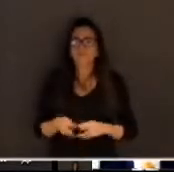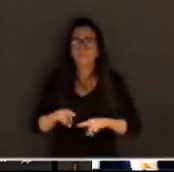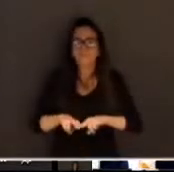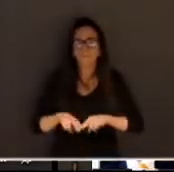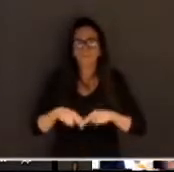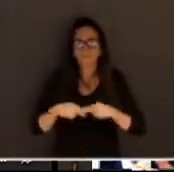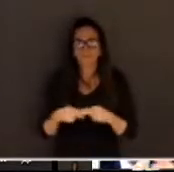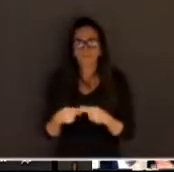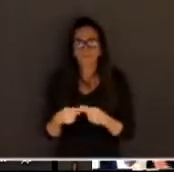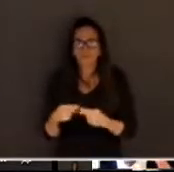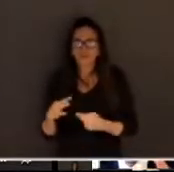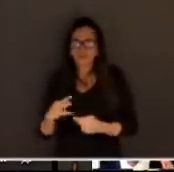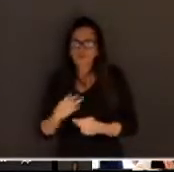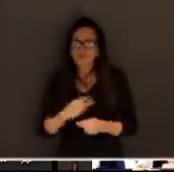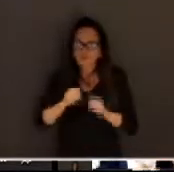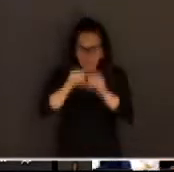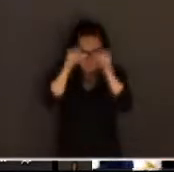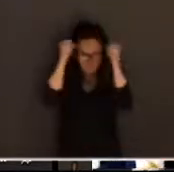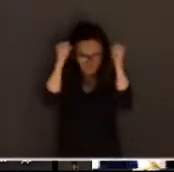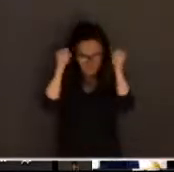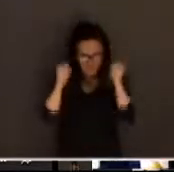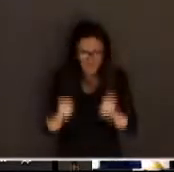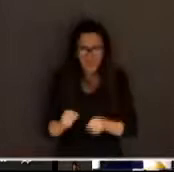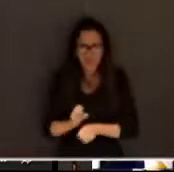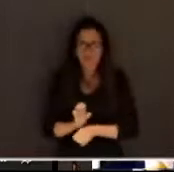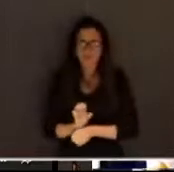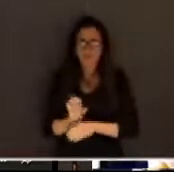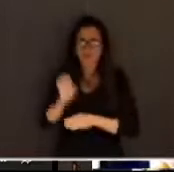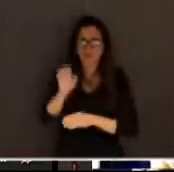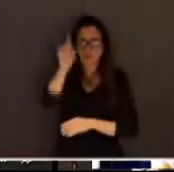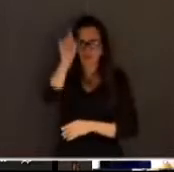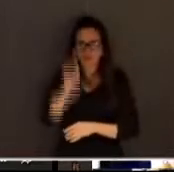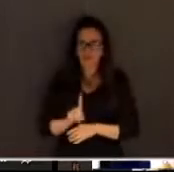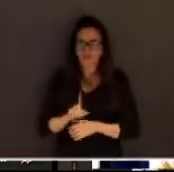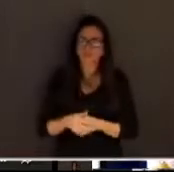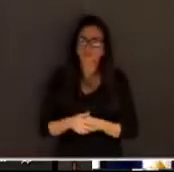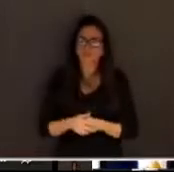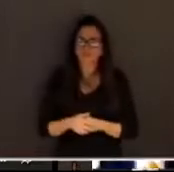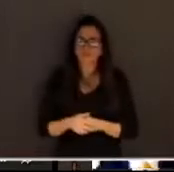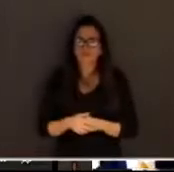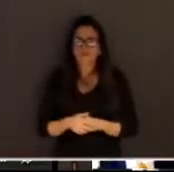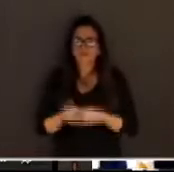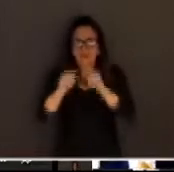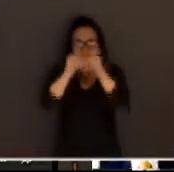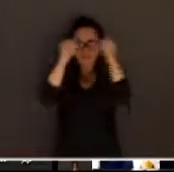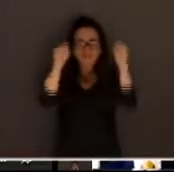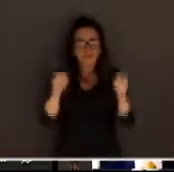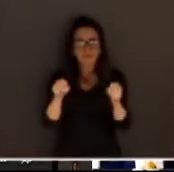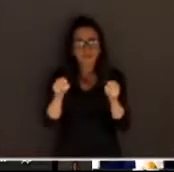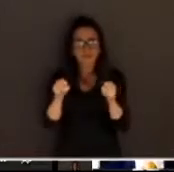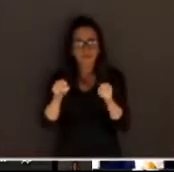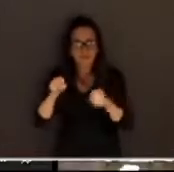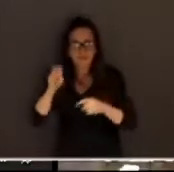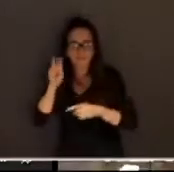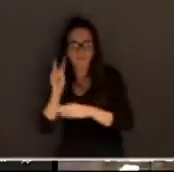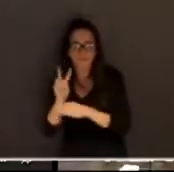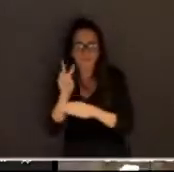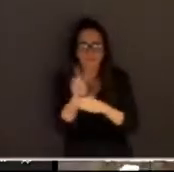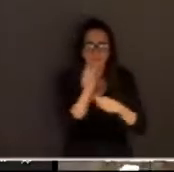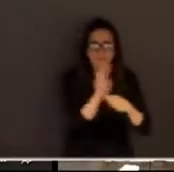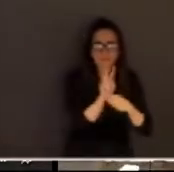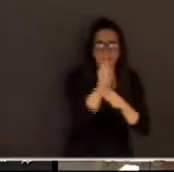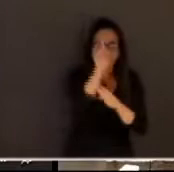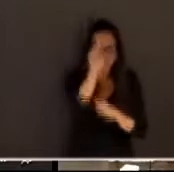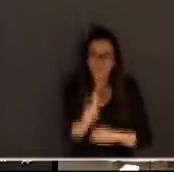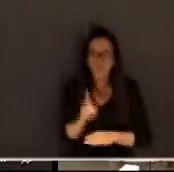todo o sistema de um estado democrático de direito ele é um sistema de proteção integral do direito